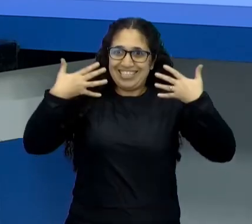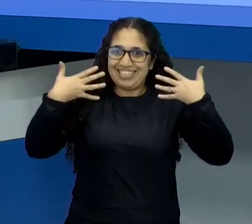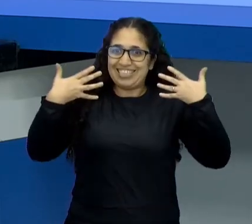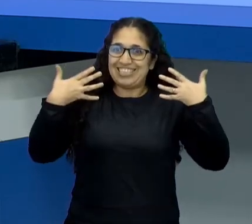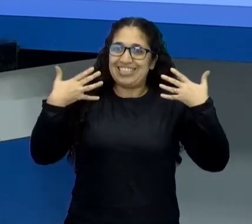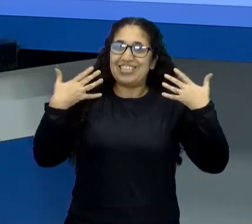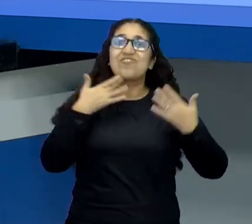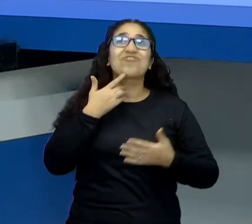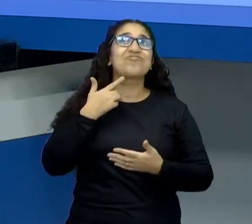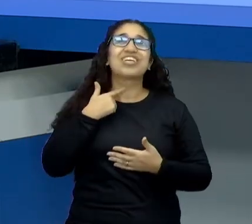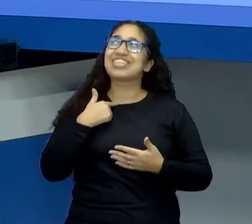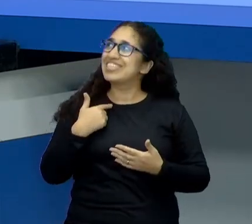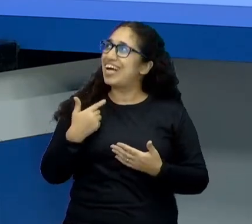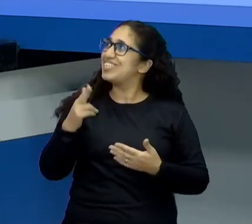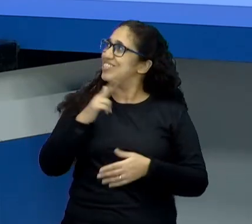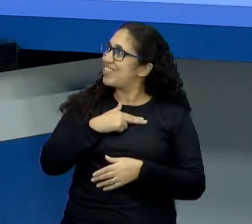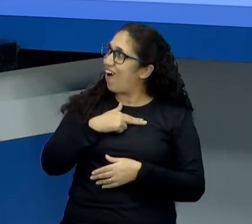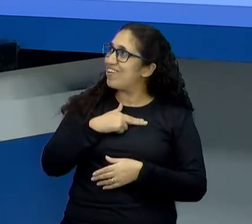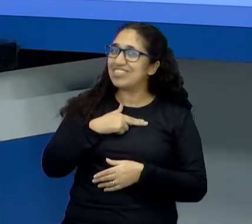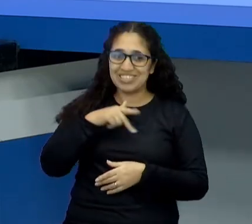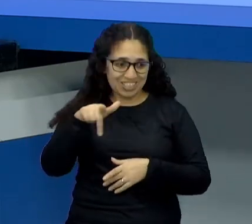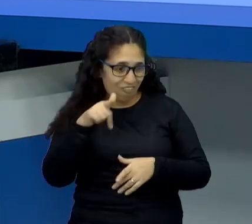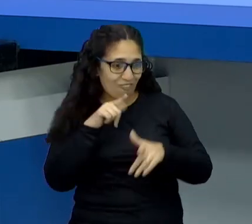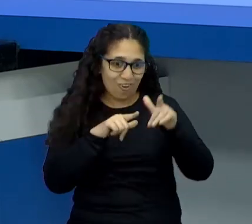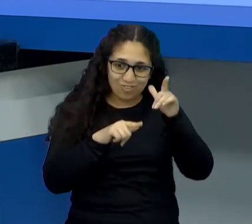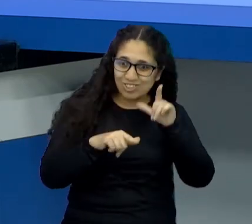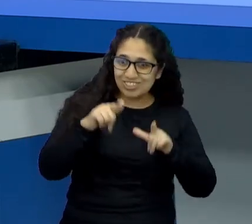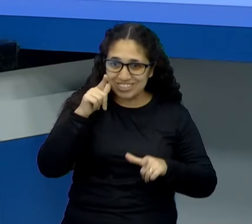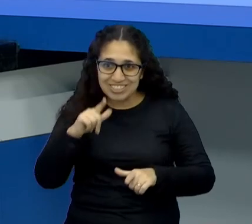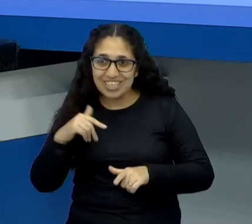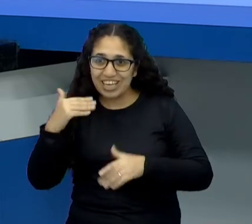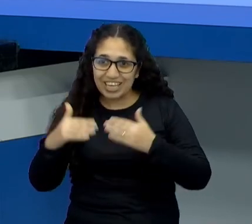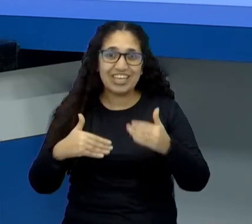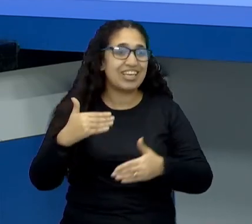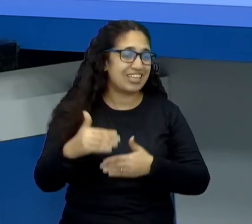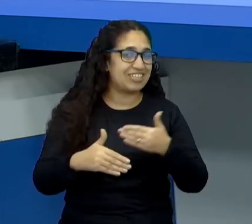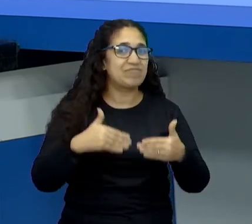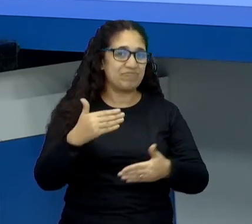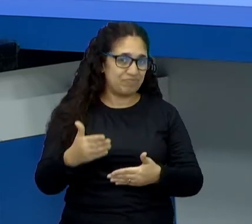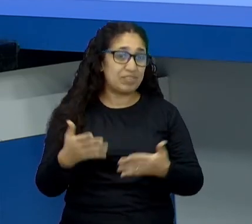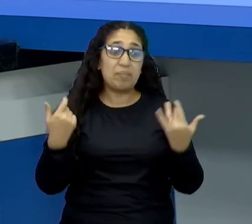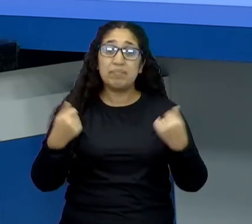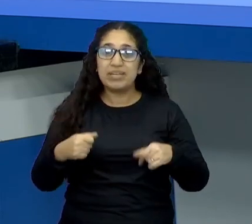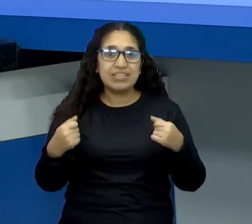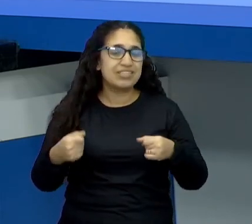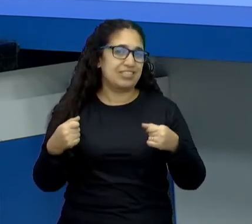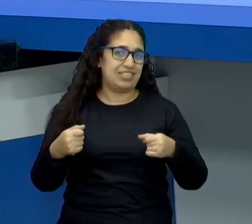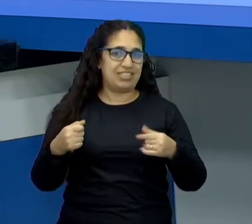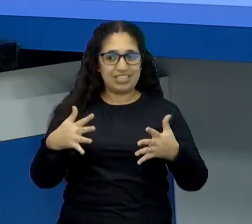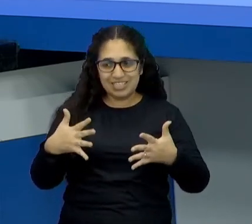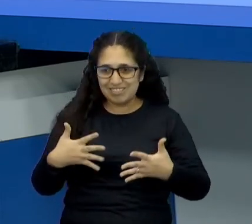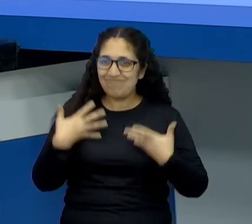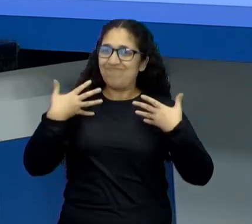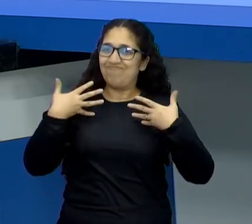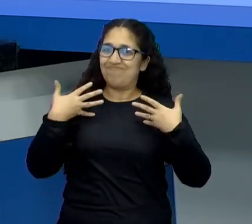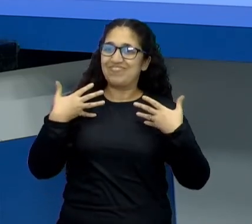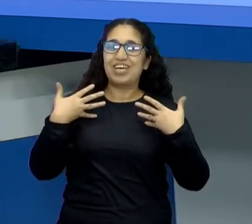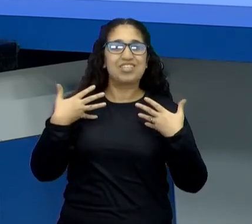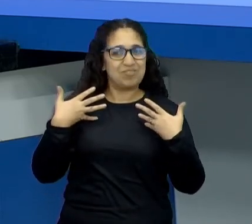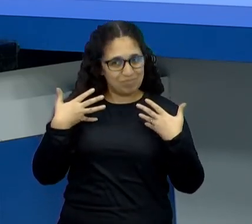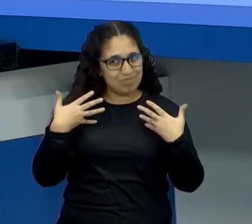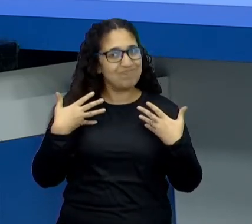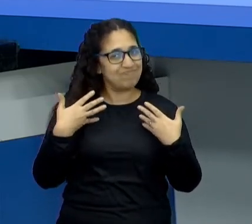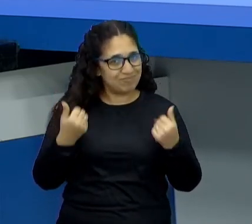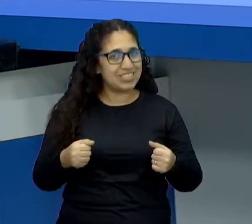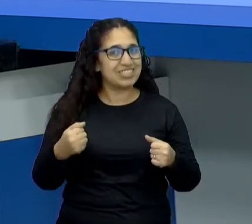de acordar e falar, ah, eu vou tentar conseguir outro pra amanhã. Enfim. A gente precisa desse brilho nos olhos mesmo,